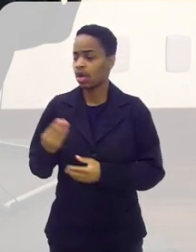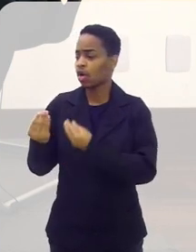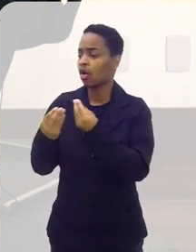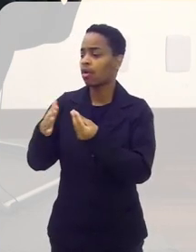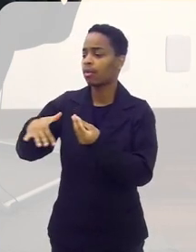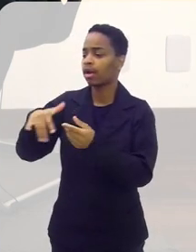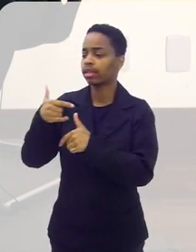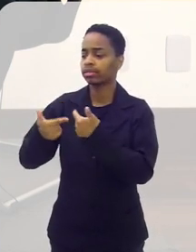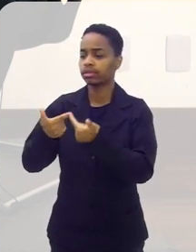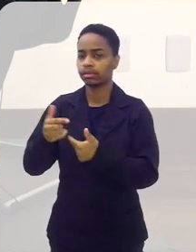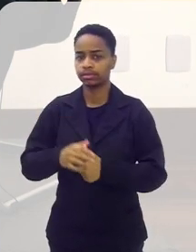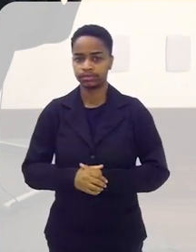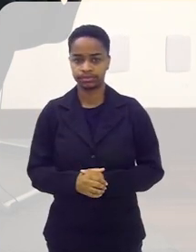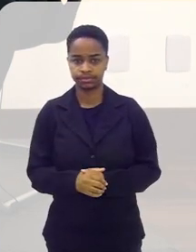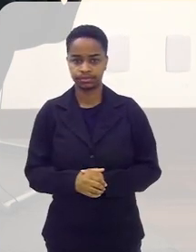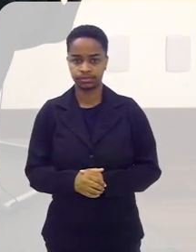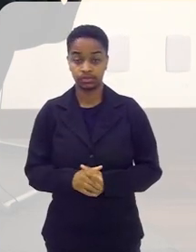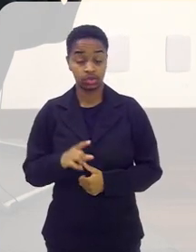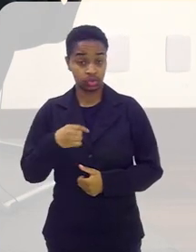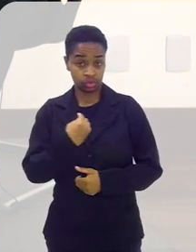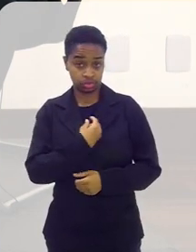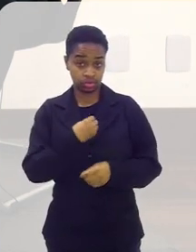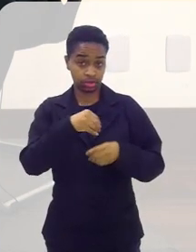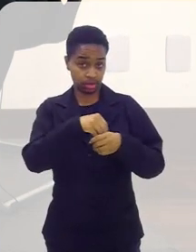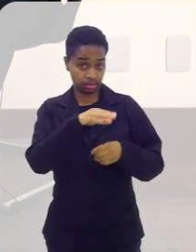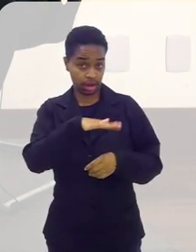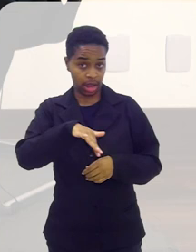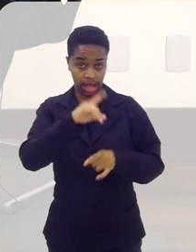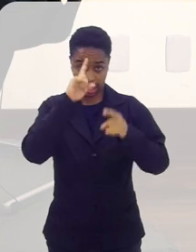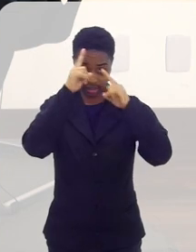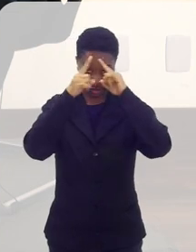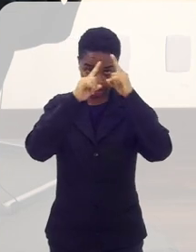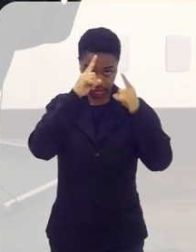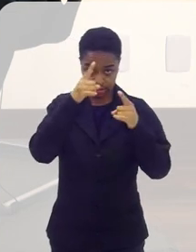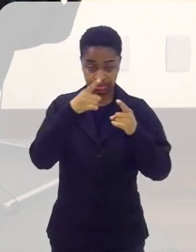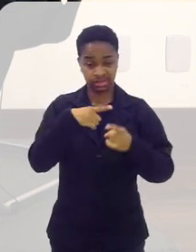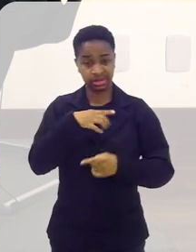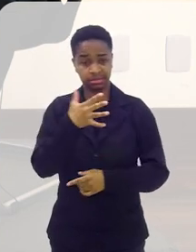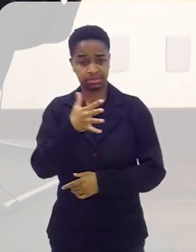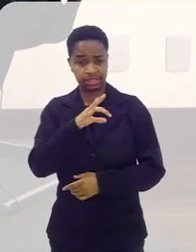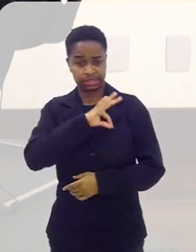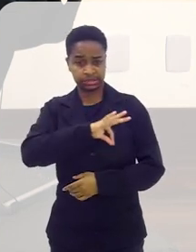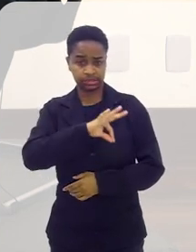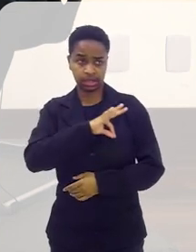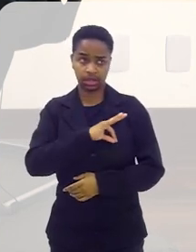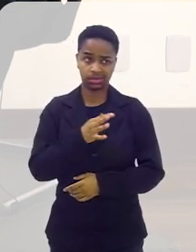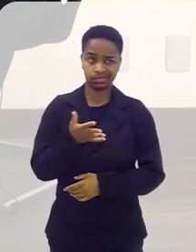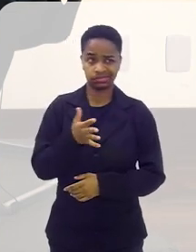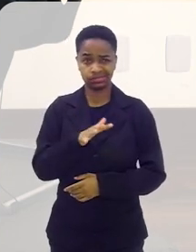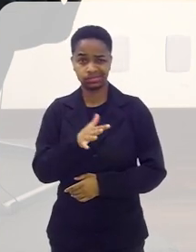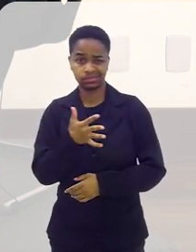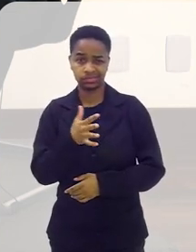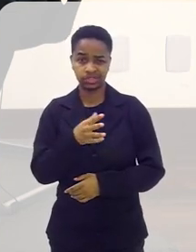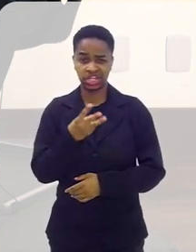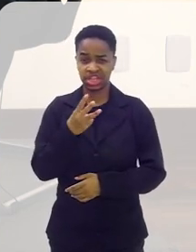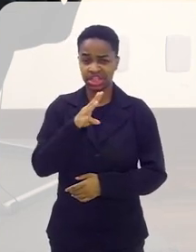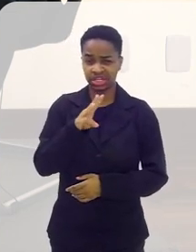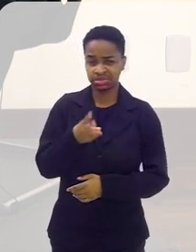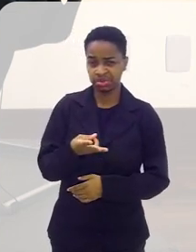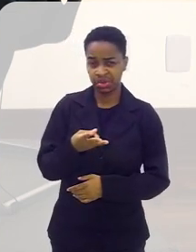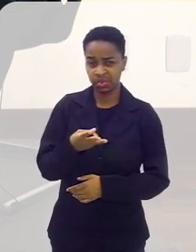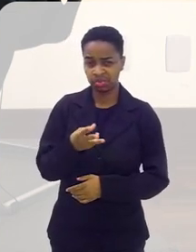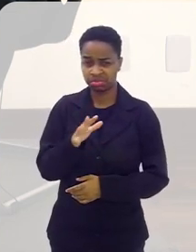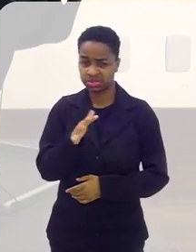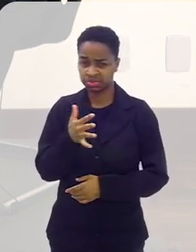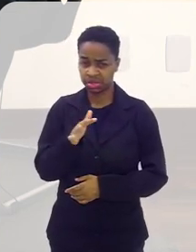Mercado de trabalho? Nós estamos dentro da indústria criativa, a média salarial gira em torno de